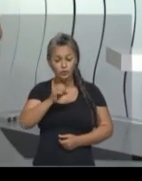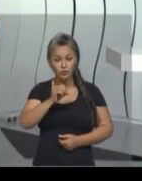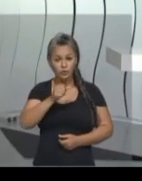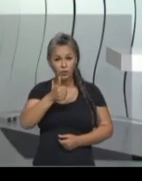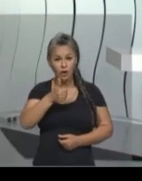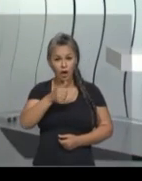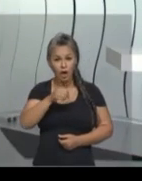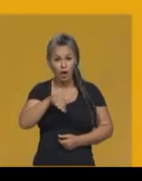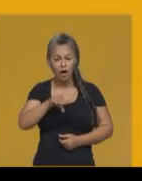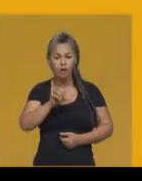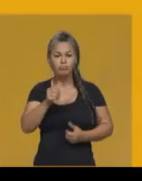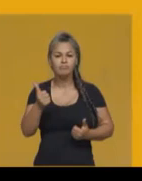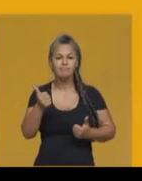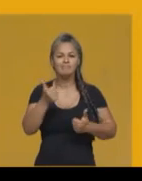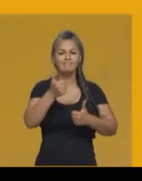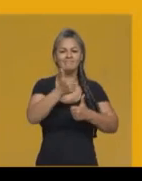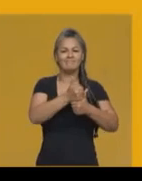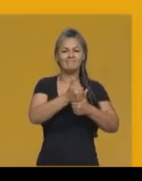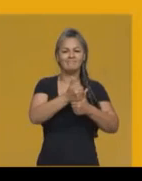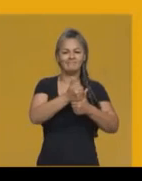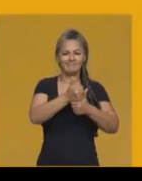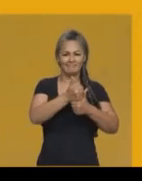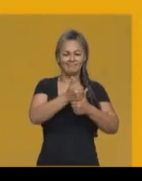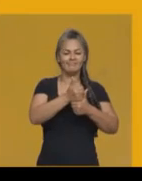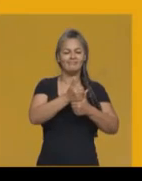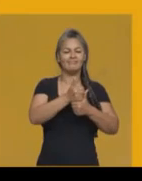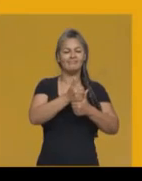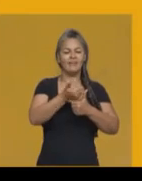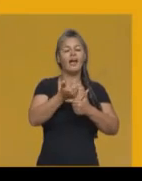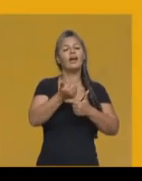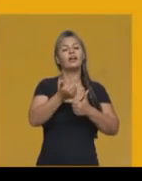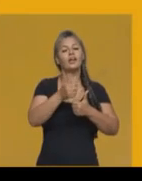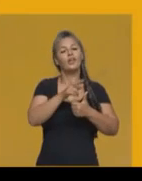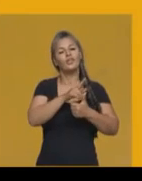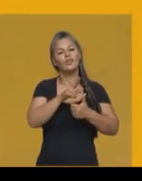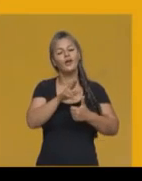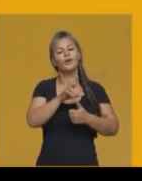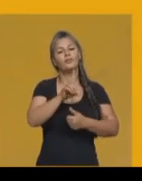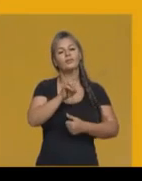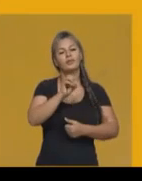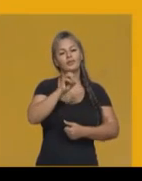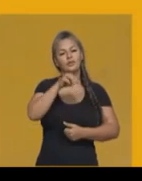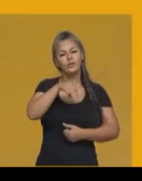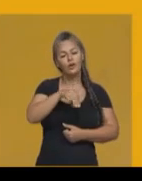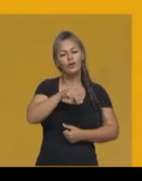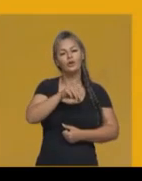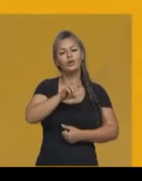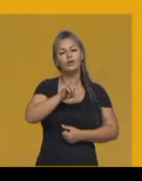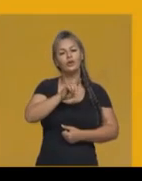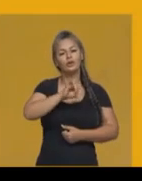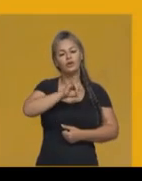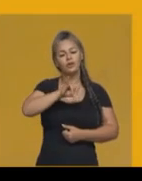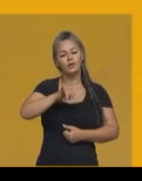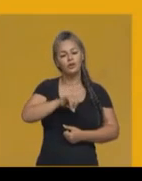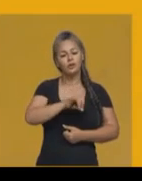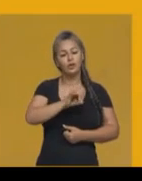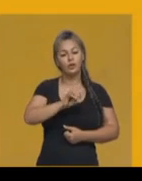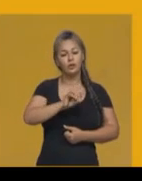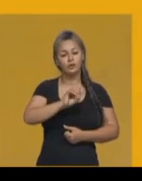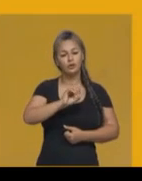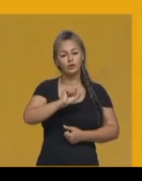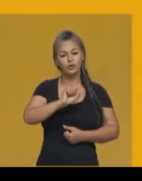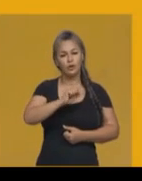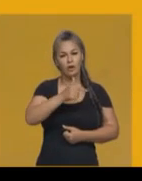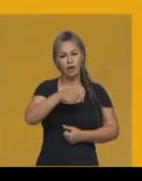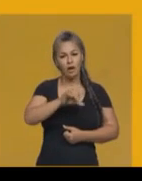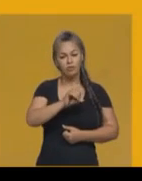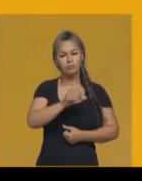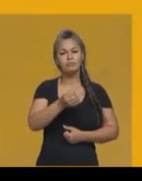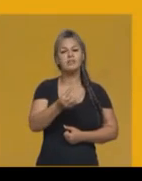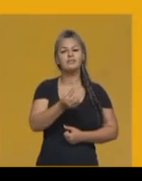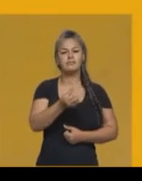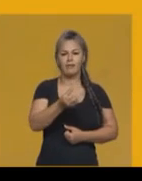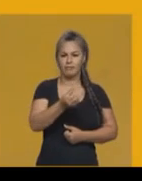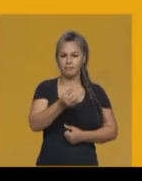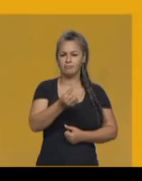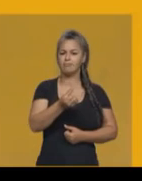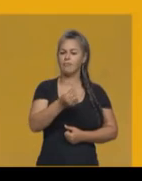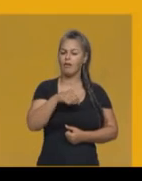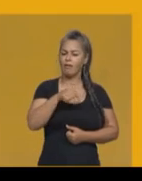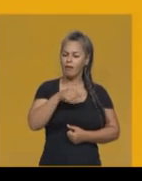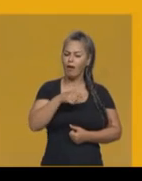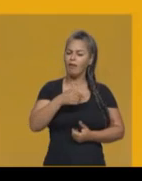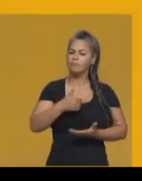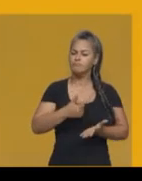Ao instalar a sede do Império Português no Rio de Janeiro, Dom João estabeleceu um sistema